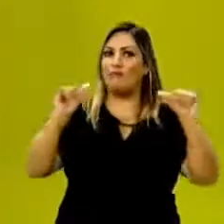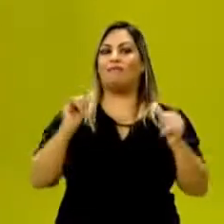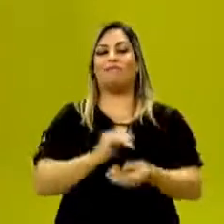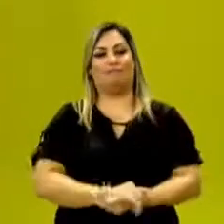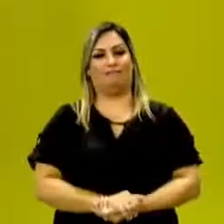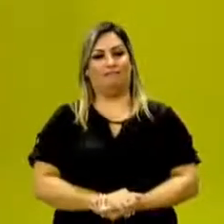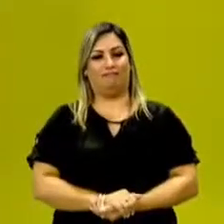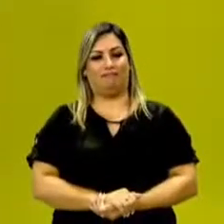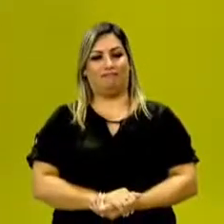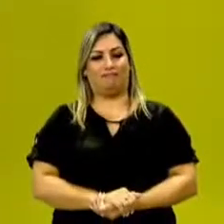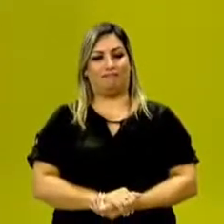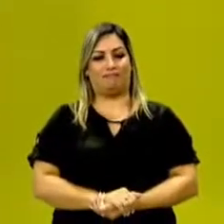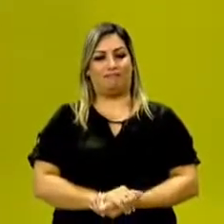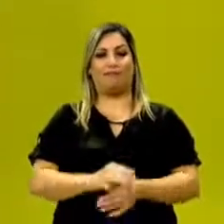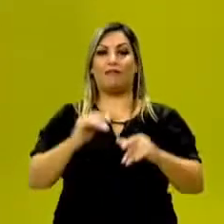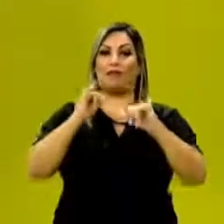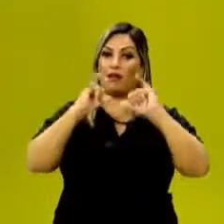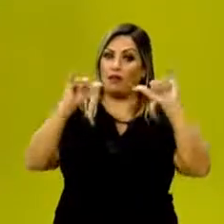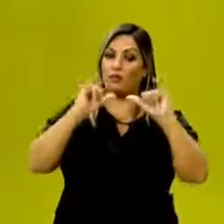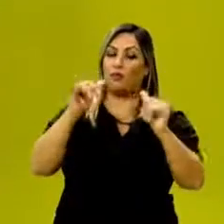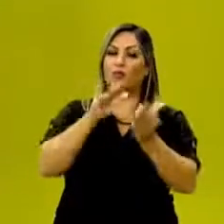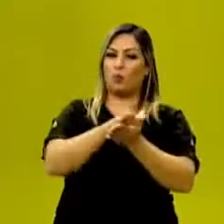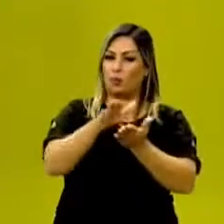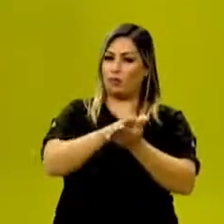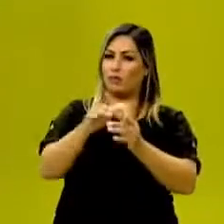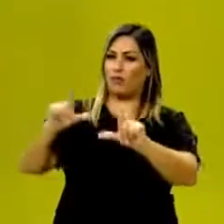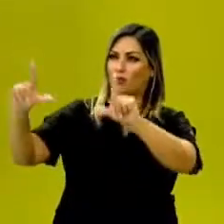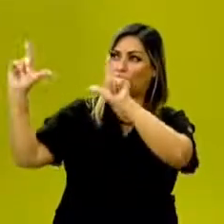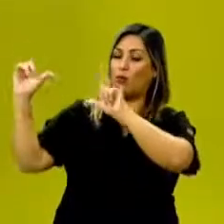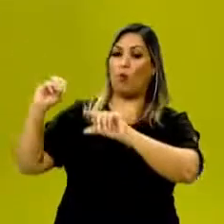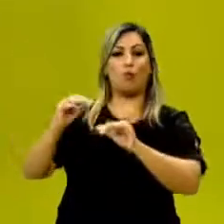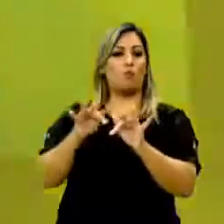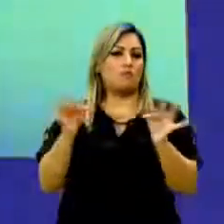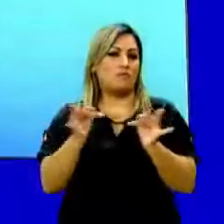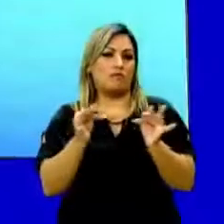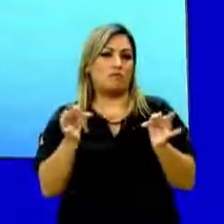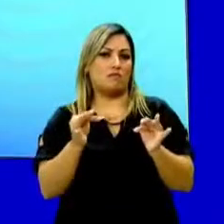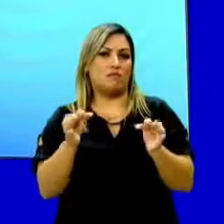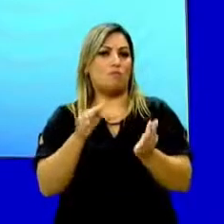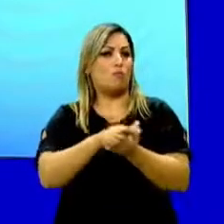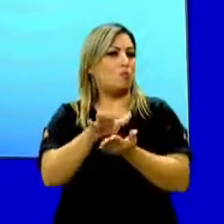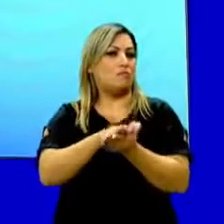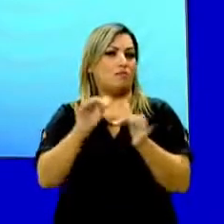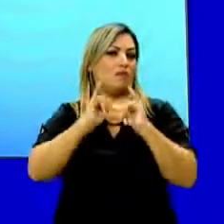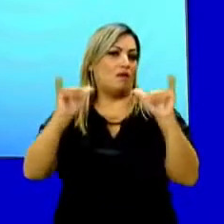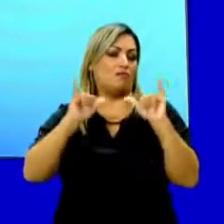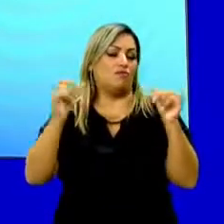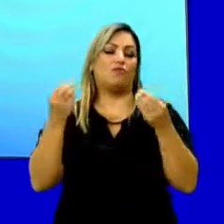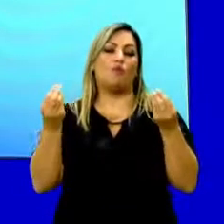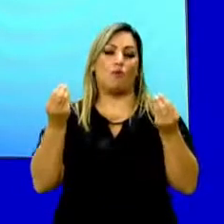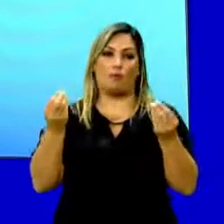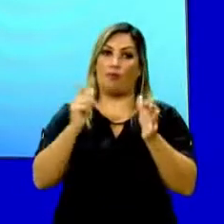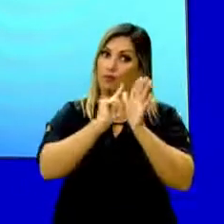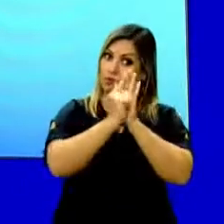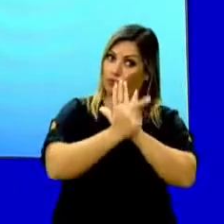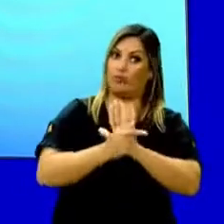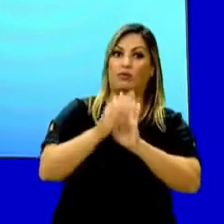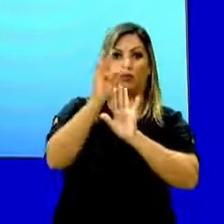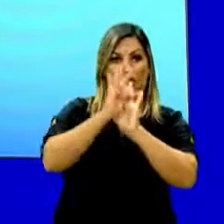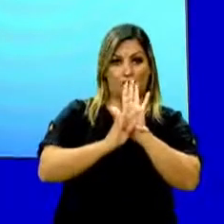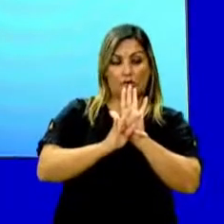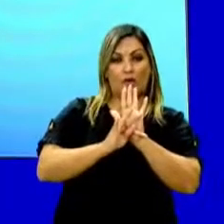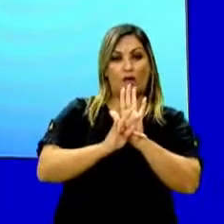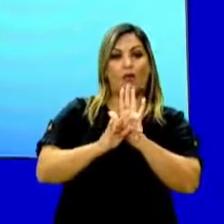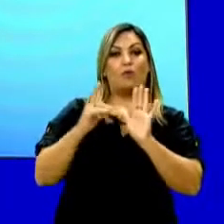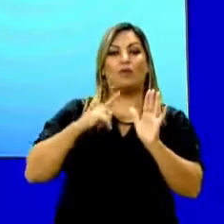filme. O anúncio publicitário, ou simplesmente publicidade, é um gênero textual que